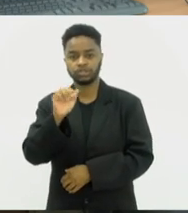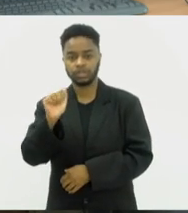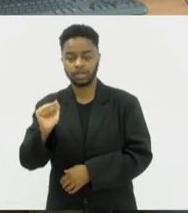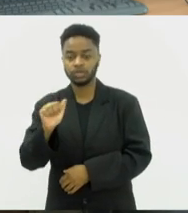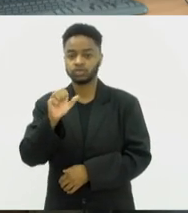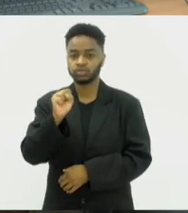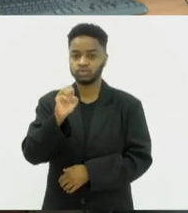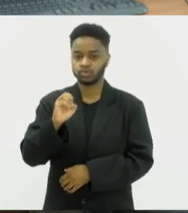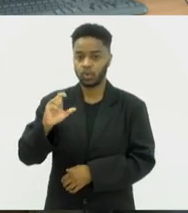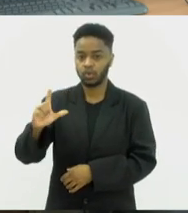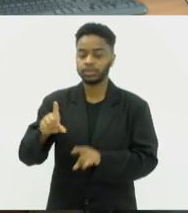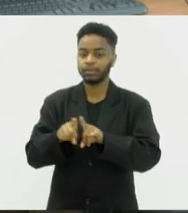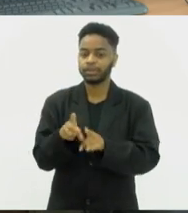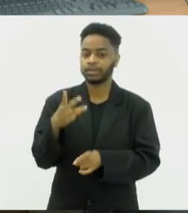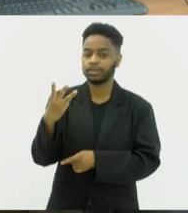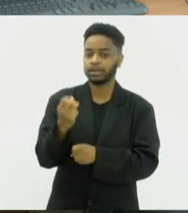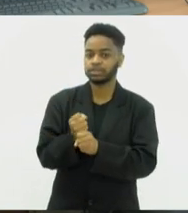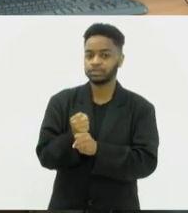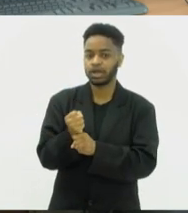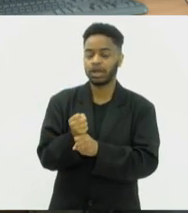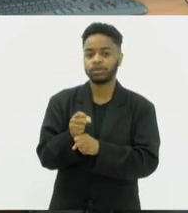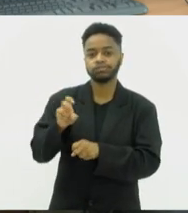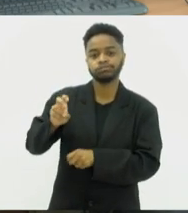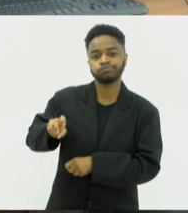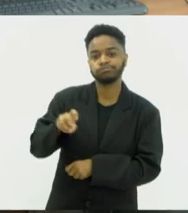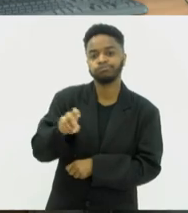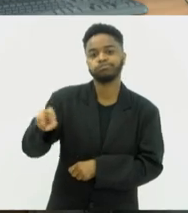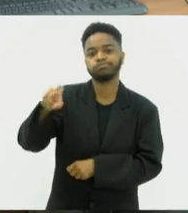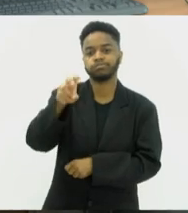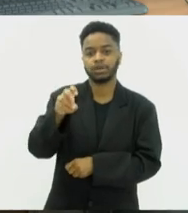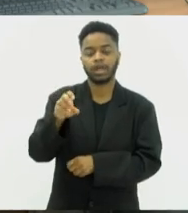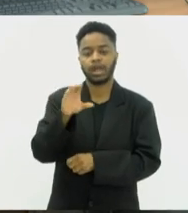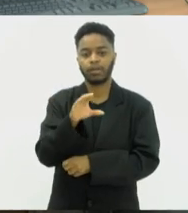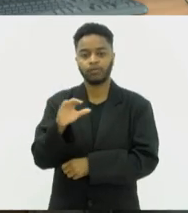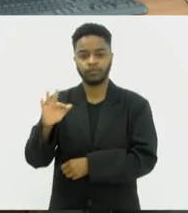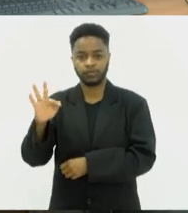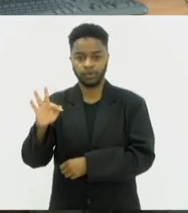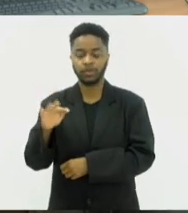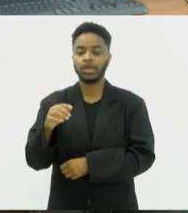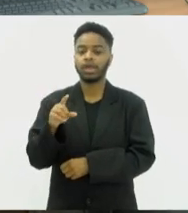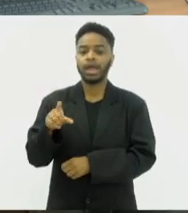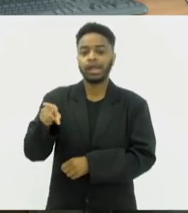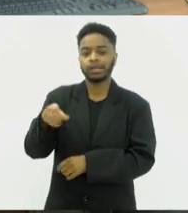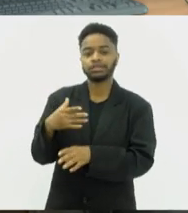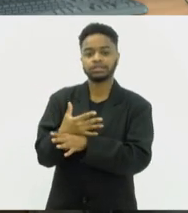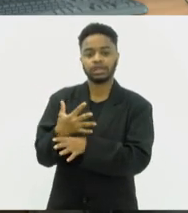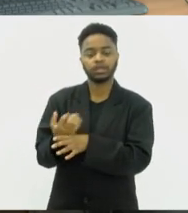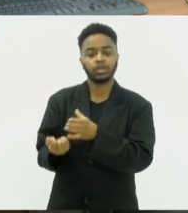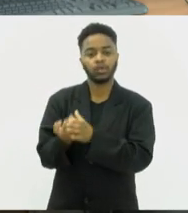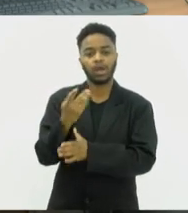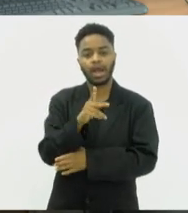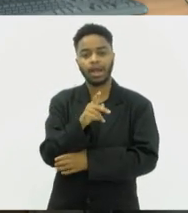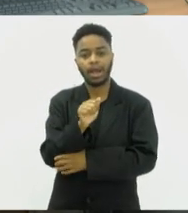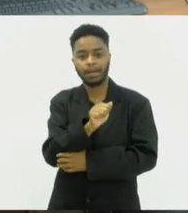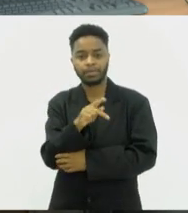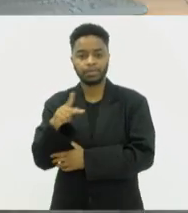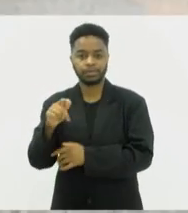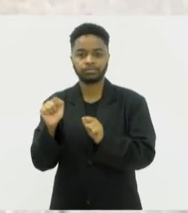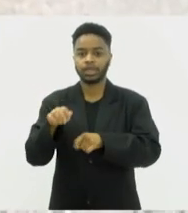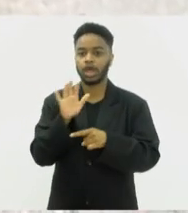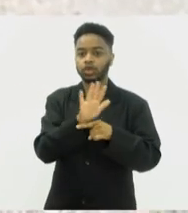Transcabufrio, a cidade lançou um aplicativo para auxiliar os turistas que vão percorrer as belezas da região.